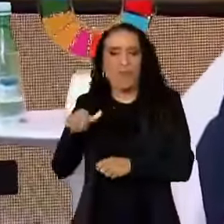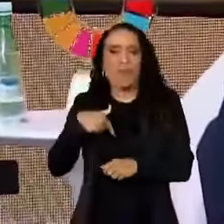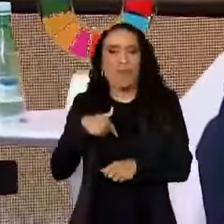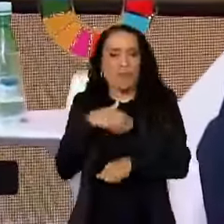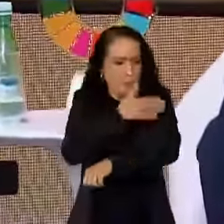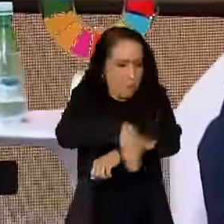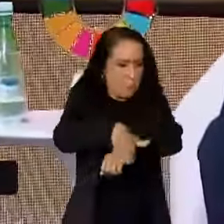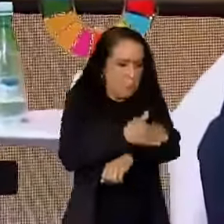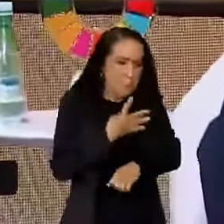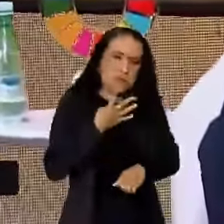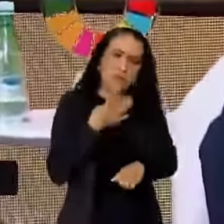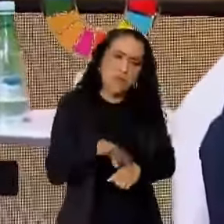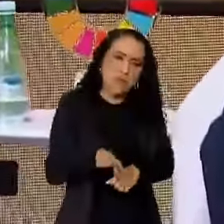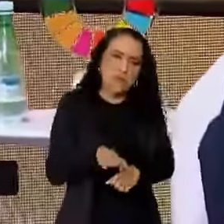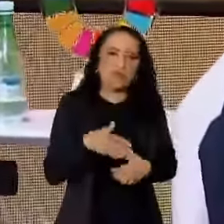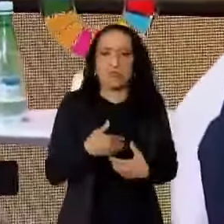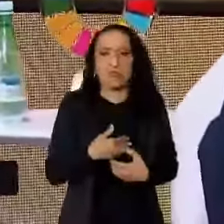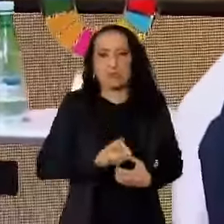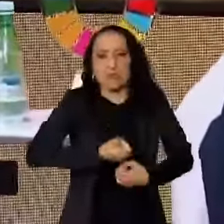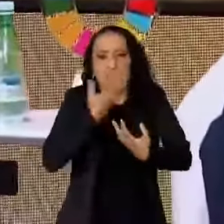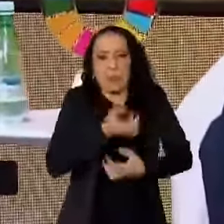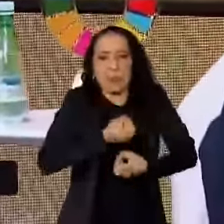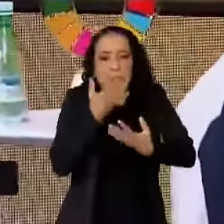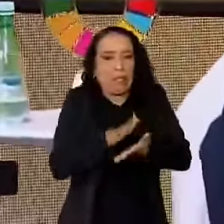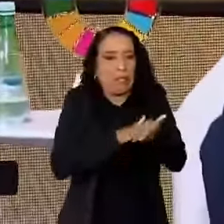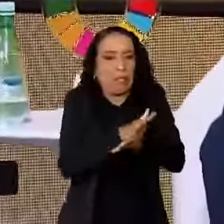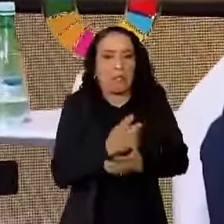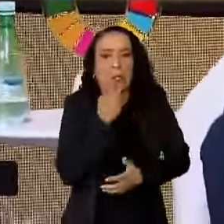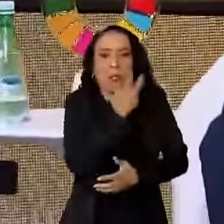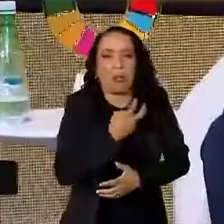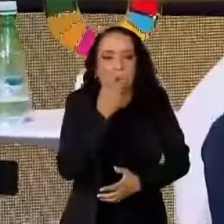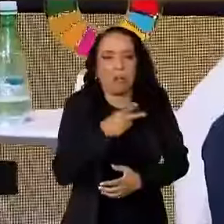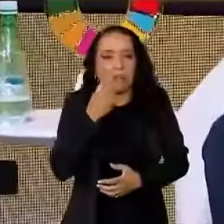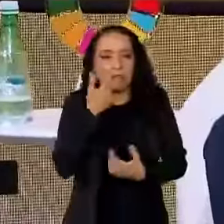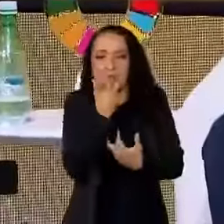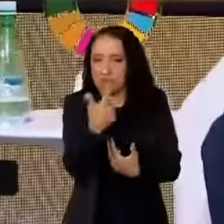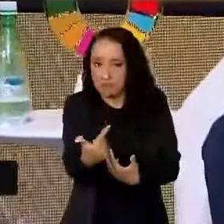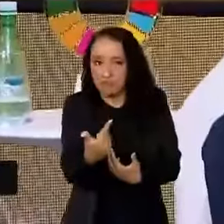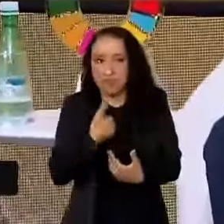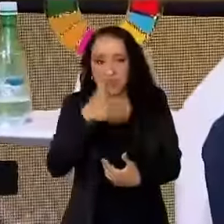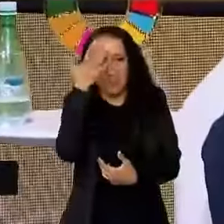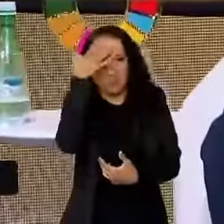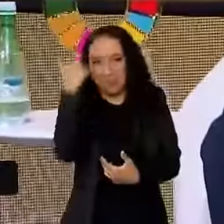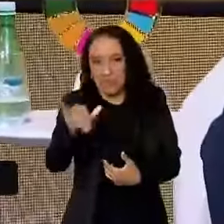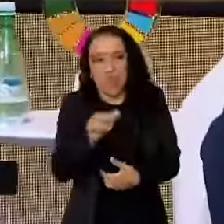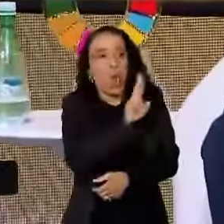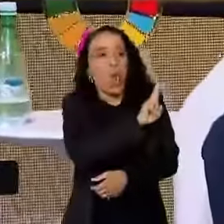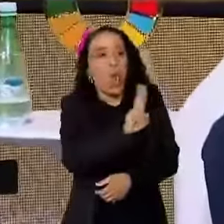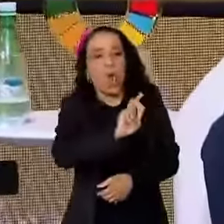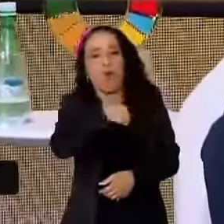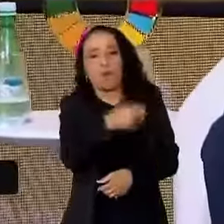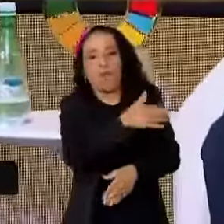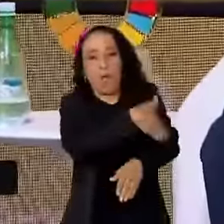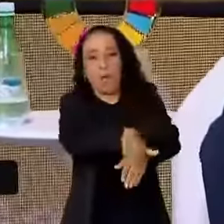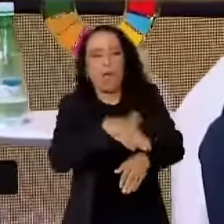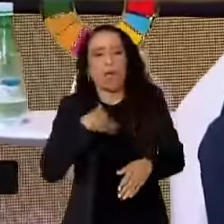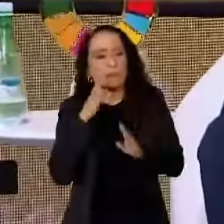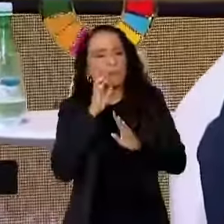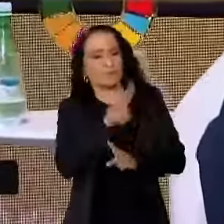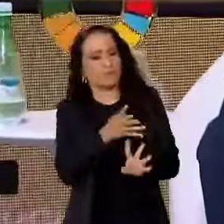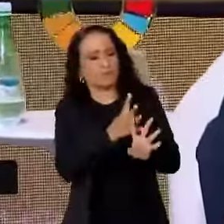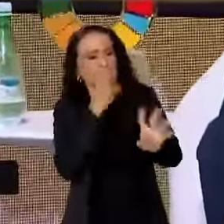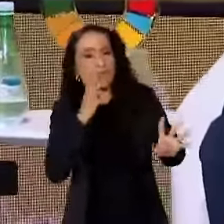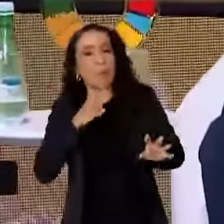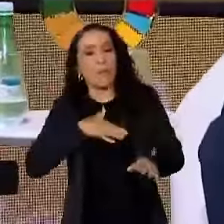que eu não conheço, como eu não sei falar uma palavra em inglês, eu nem consigo ler os nomes da rua. Mas eu passei ali, eu vi uma fila, e a minha